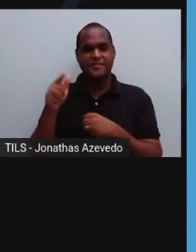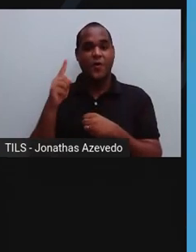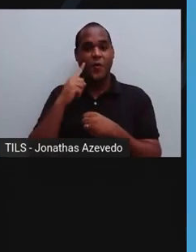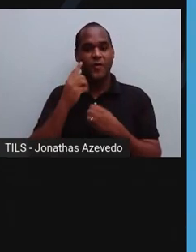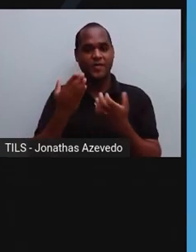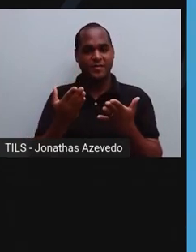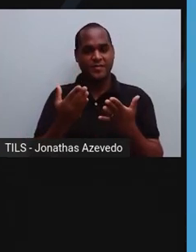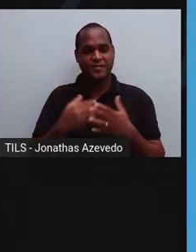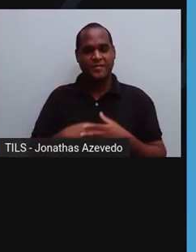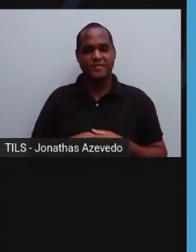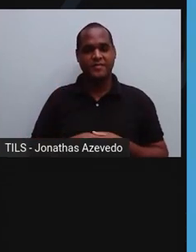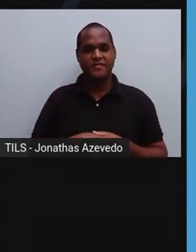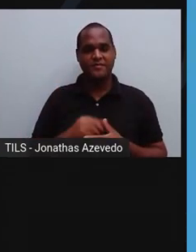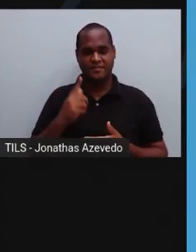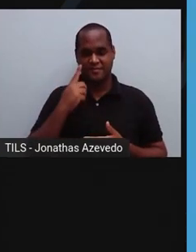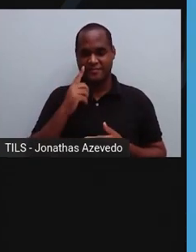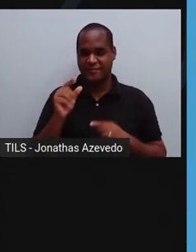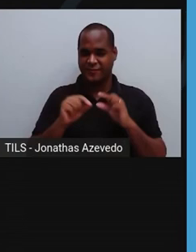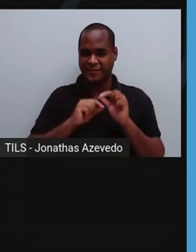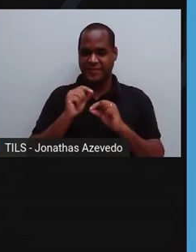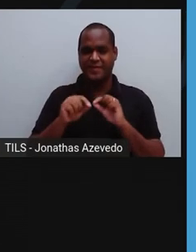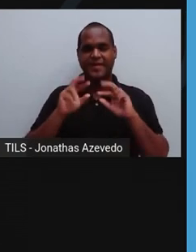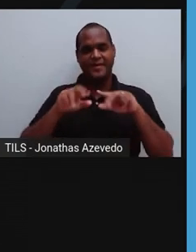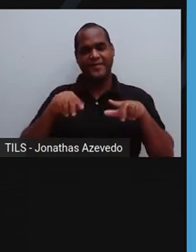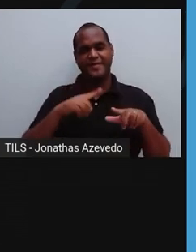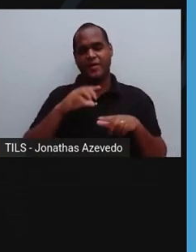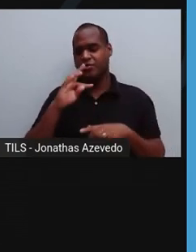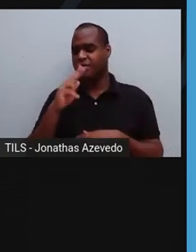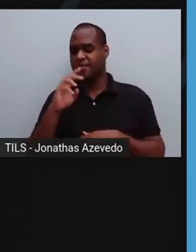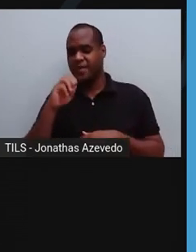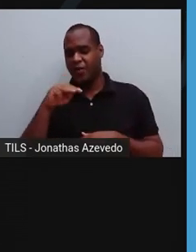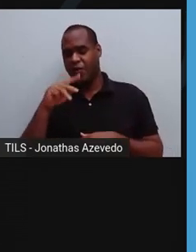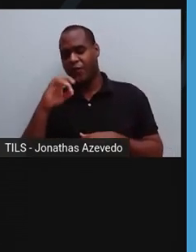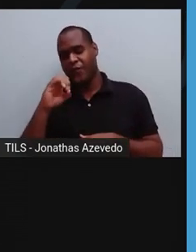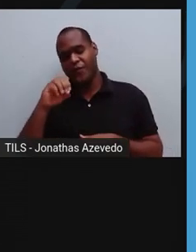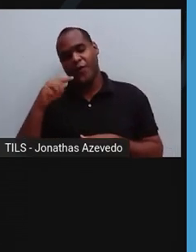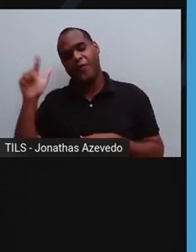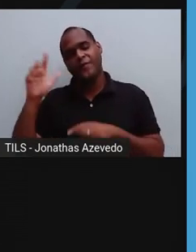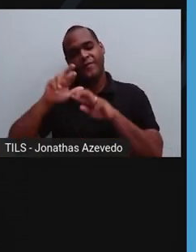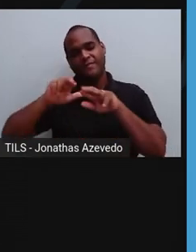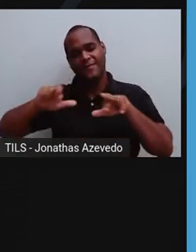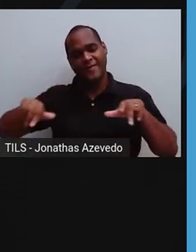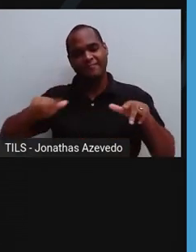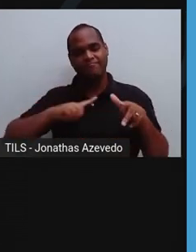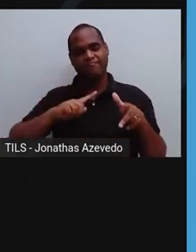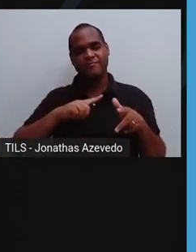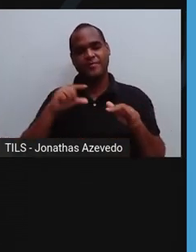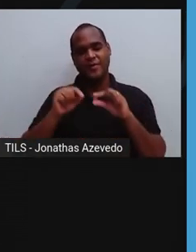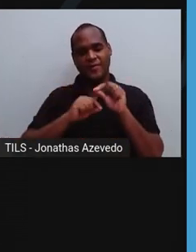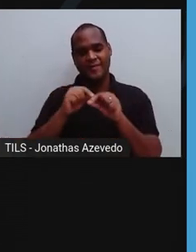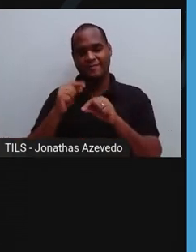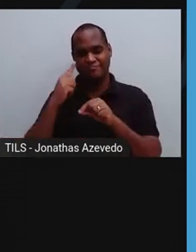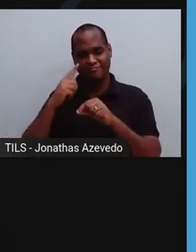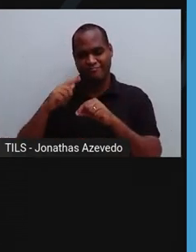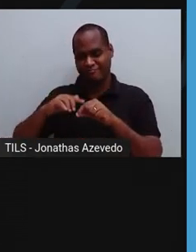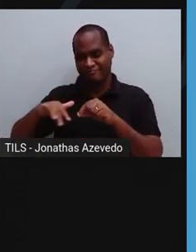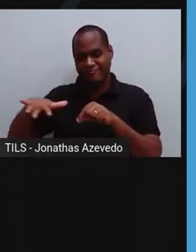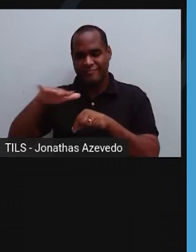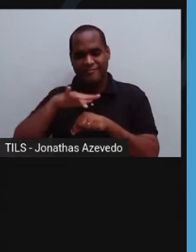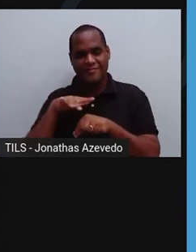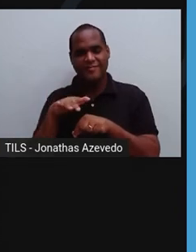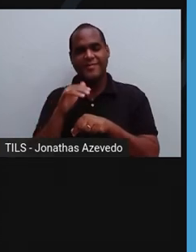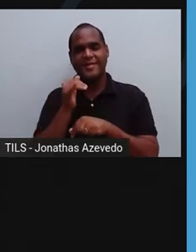É a mesma espécie de cogumelo que o champignon, mas de outra variedade. É oriundo da costa mediterrânea, e sua maior